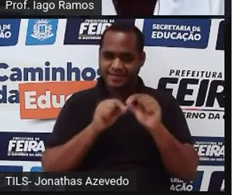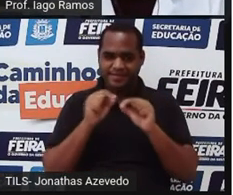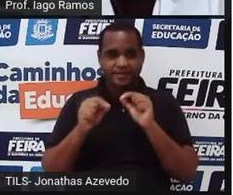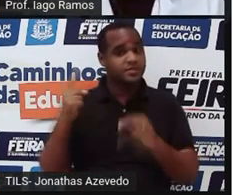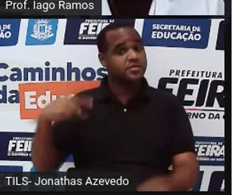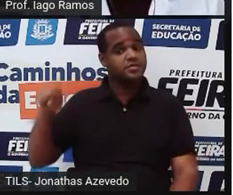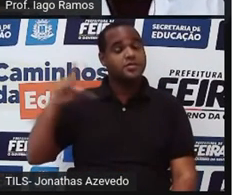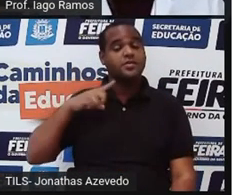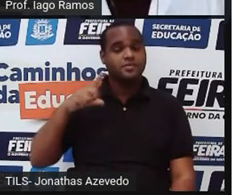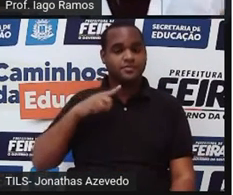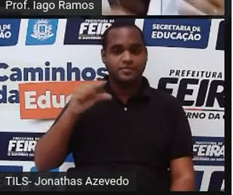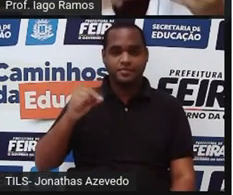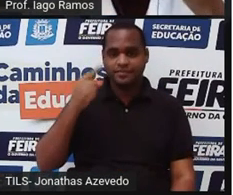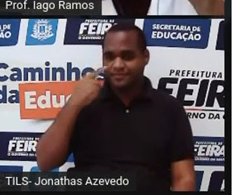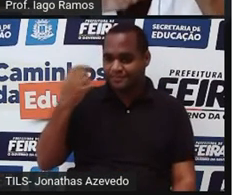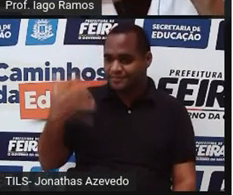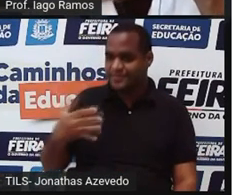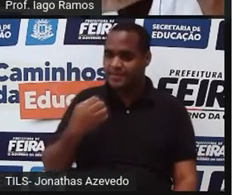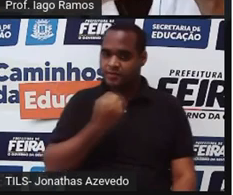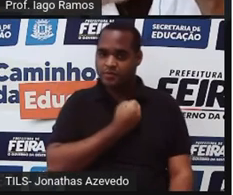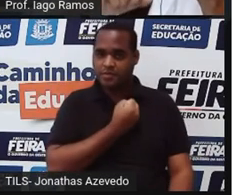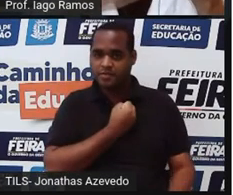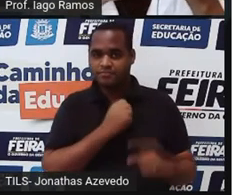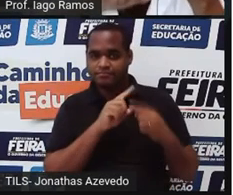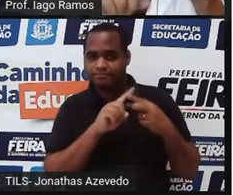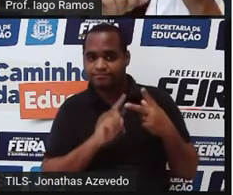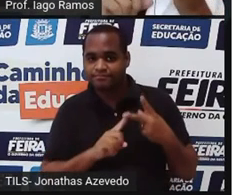Na aula anterior a essa a gente viu que dois números